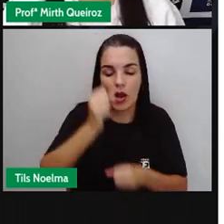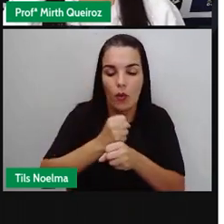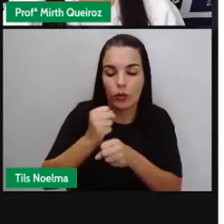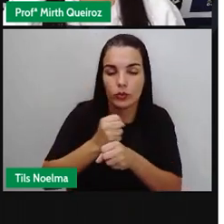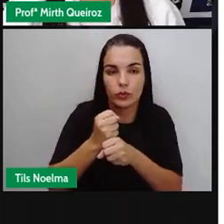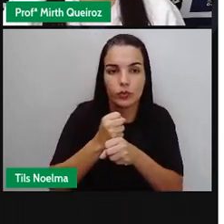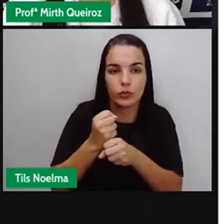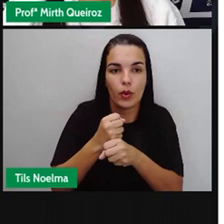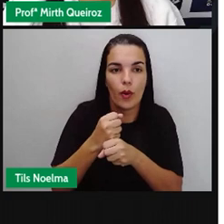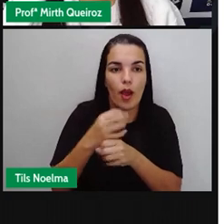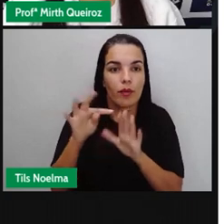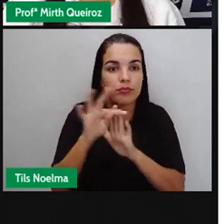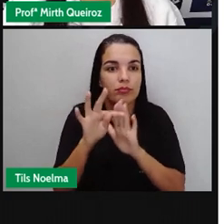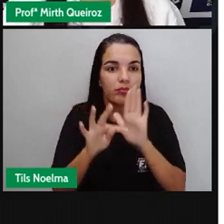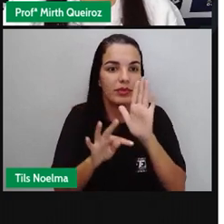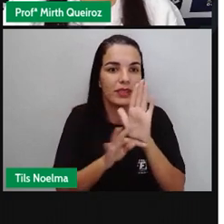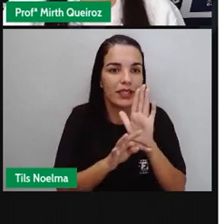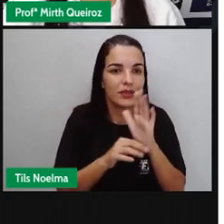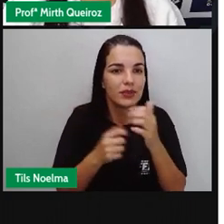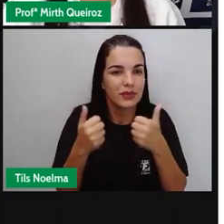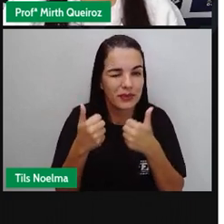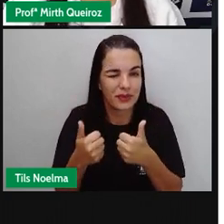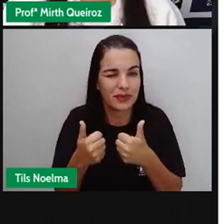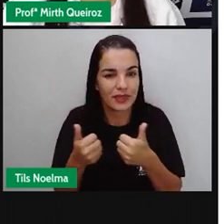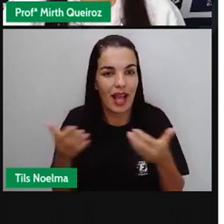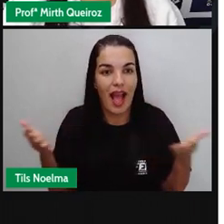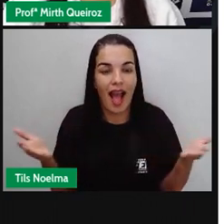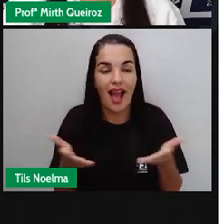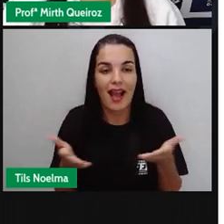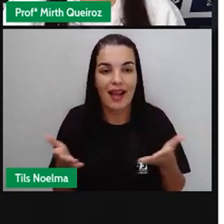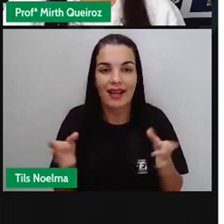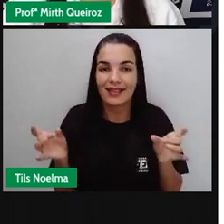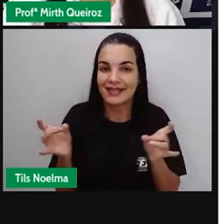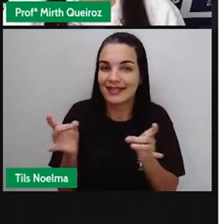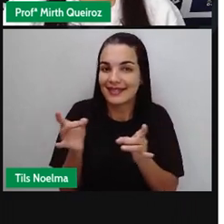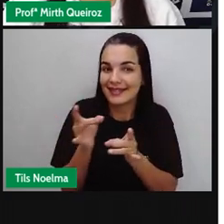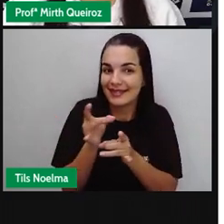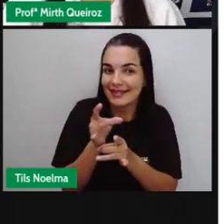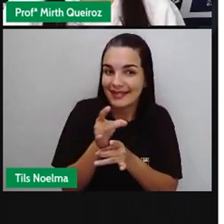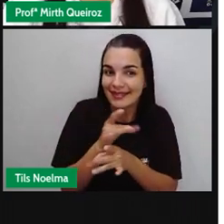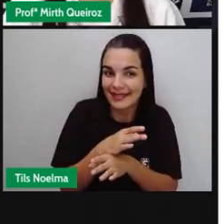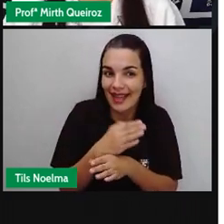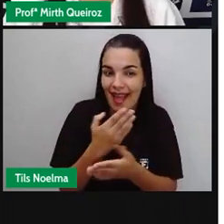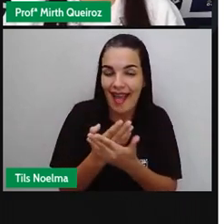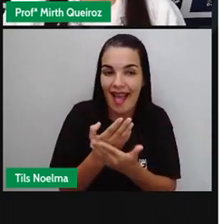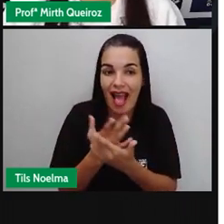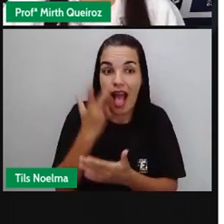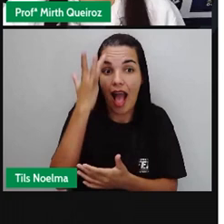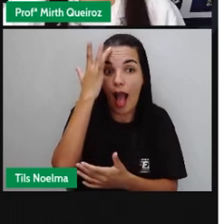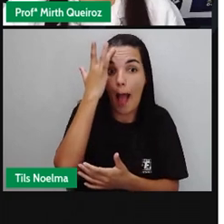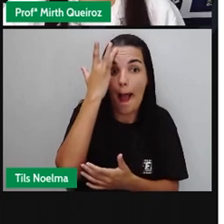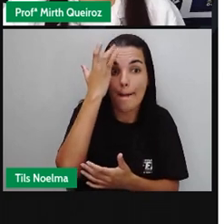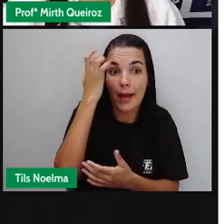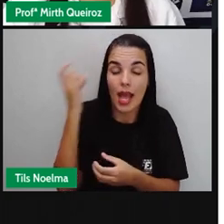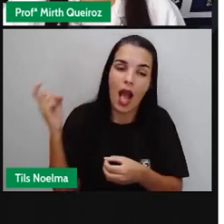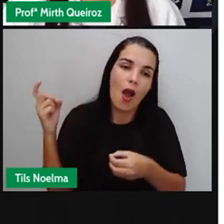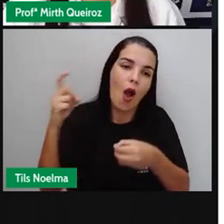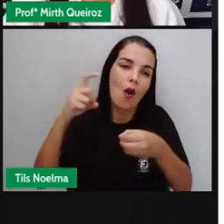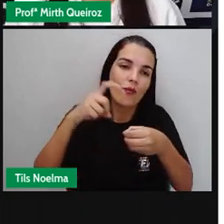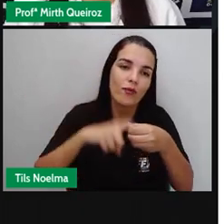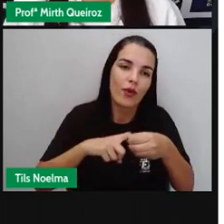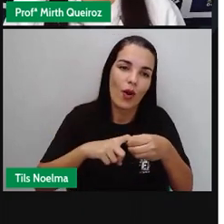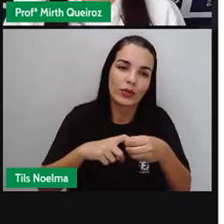narrativa Certo? A nossa aula Ela vai ficando Por aqui E amanhã A gente volta